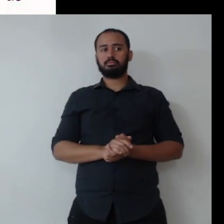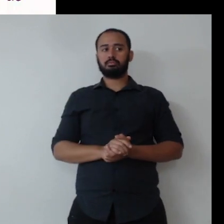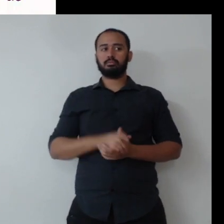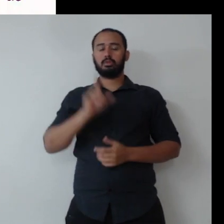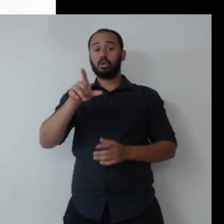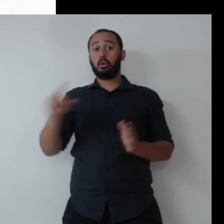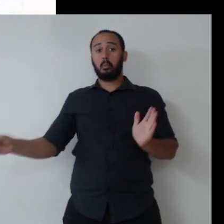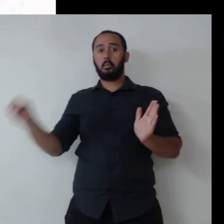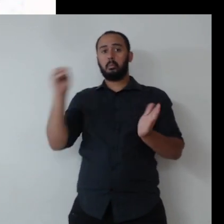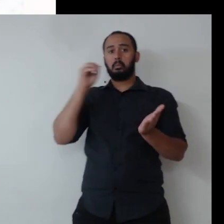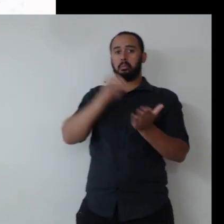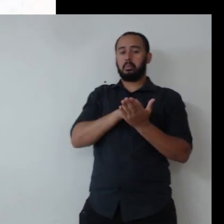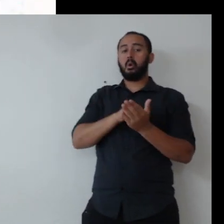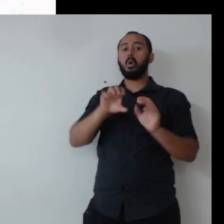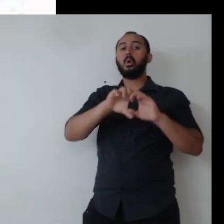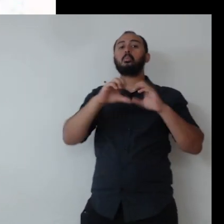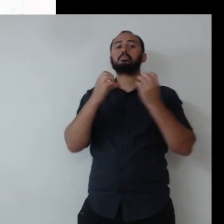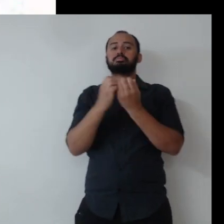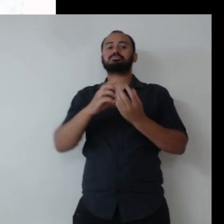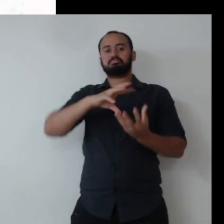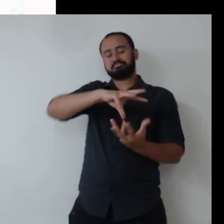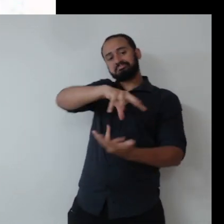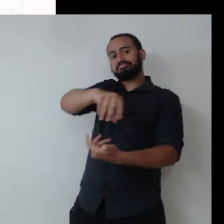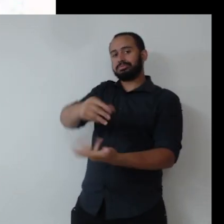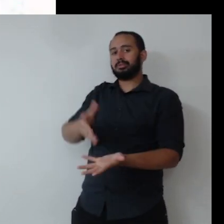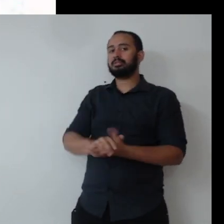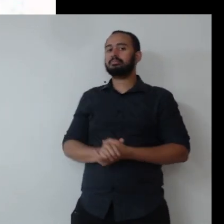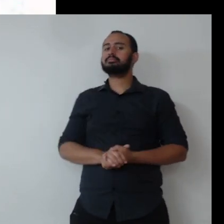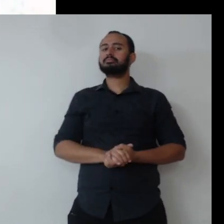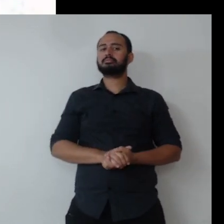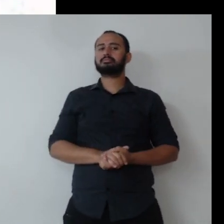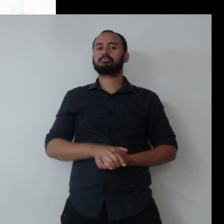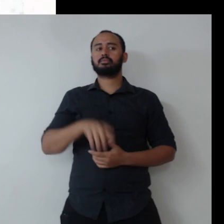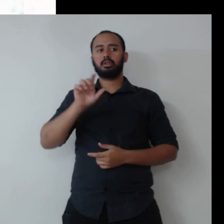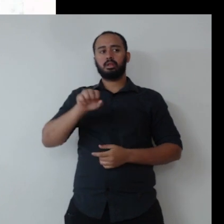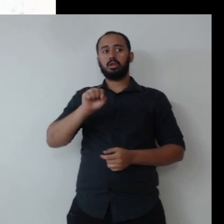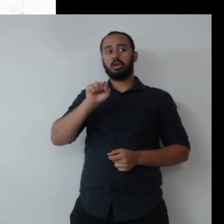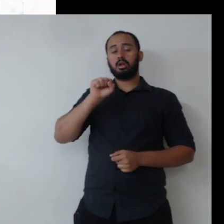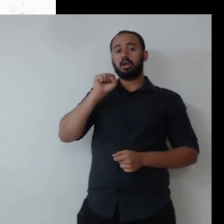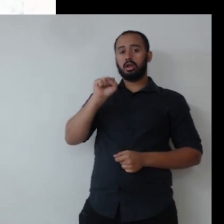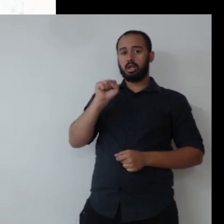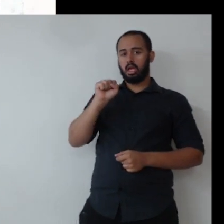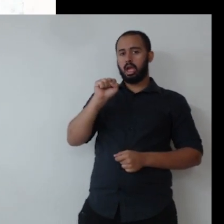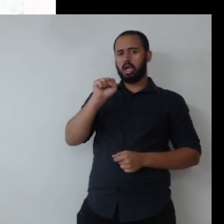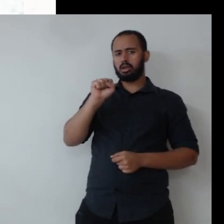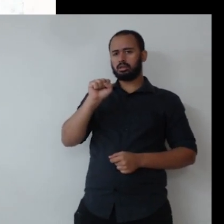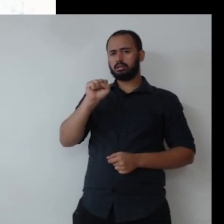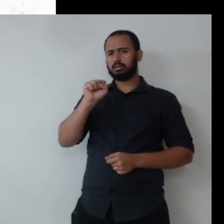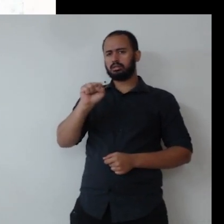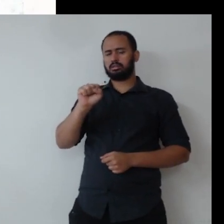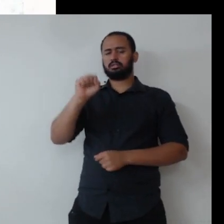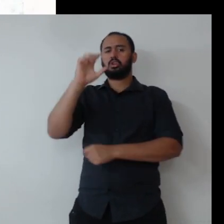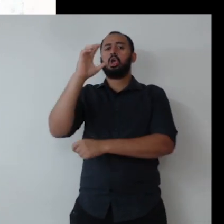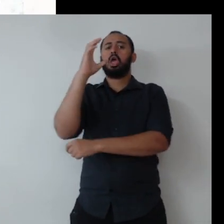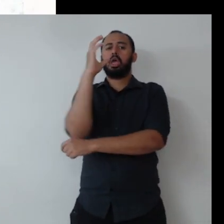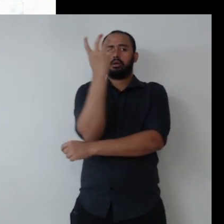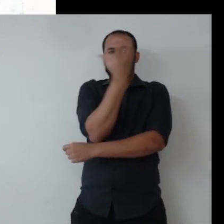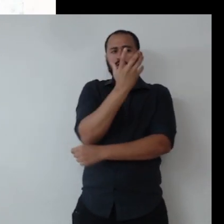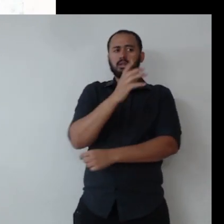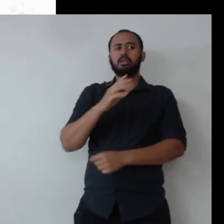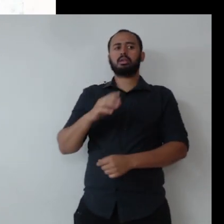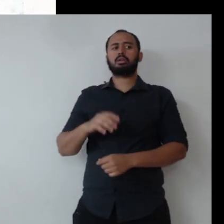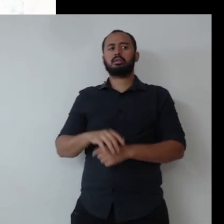disseminado na comunidade internacional. E o E é o ambiental, o S é o social, o D é a governança, né? O